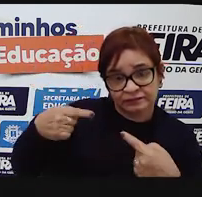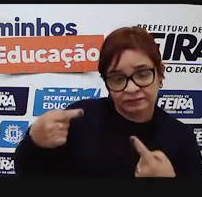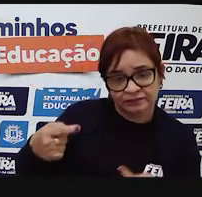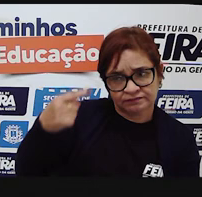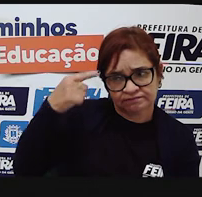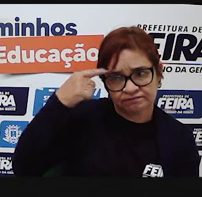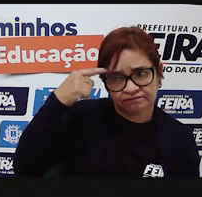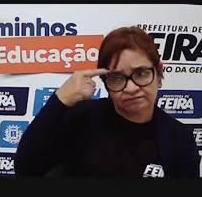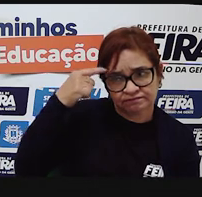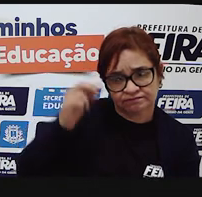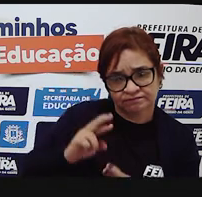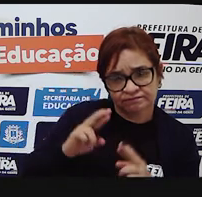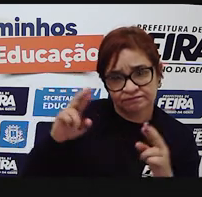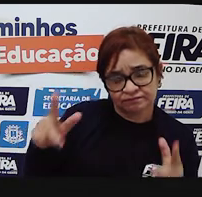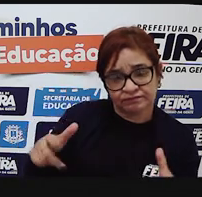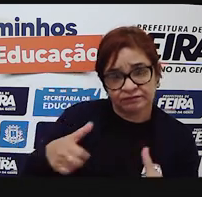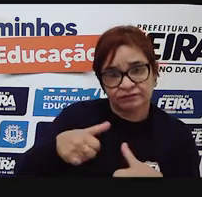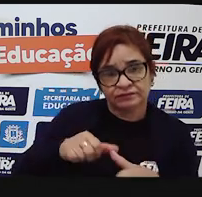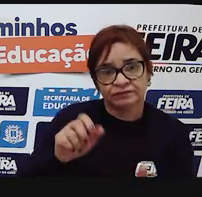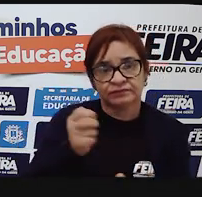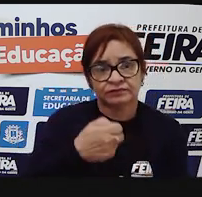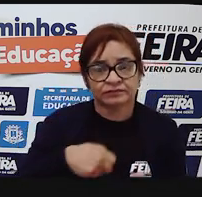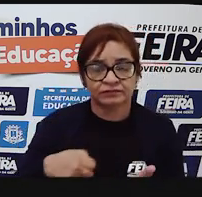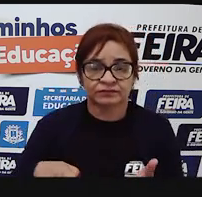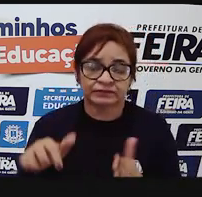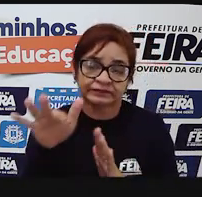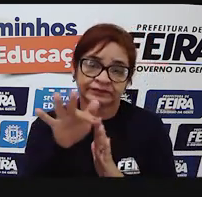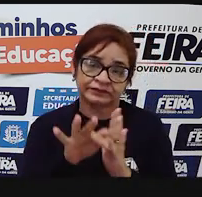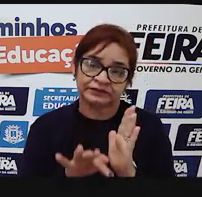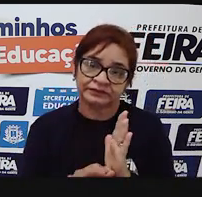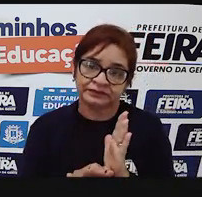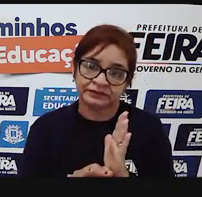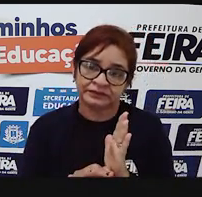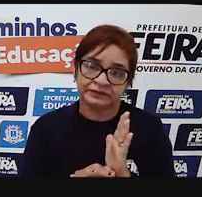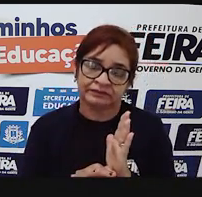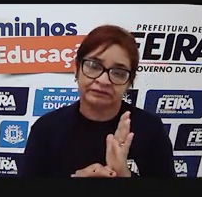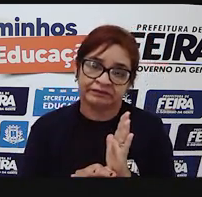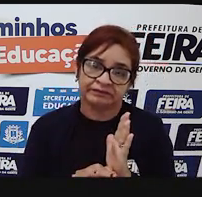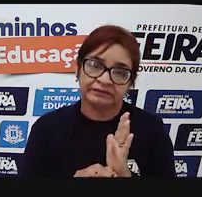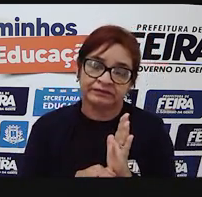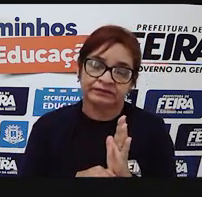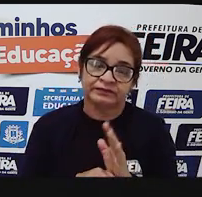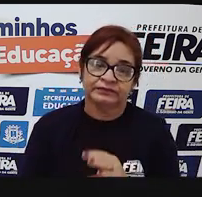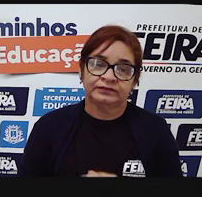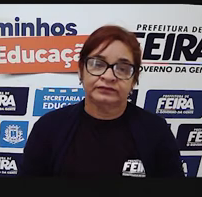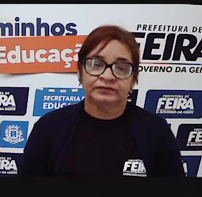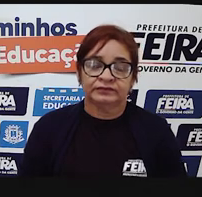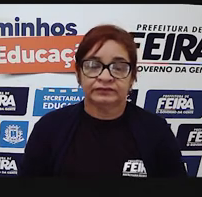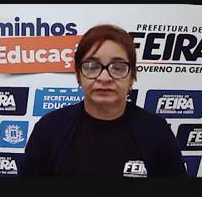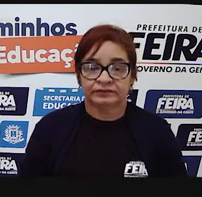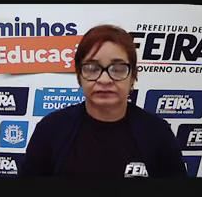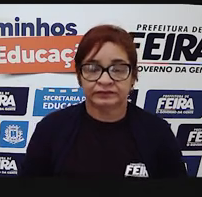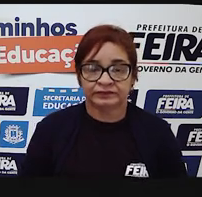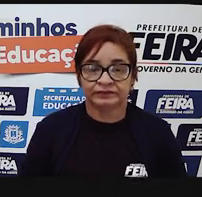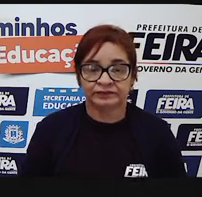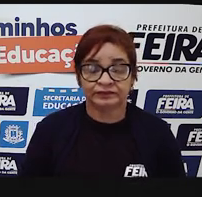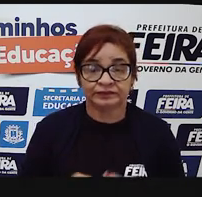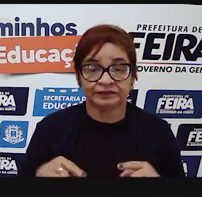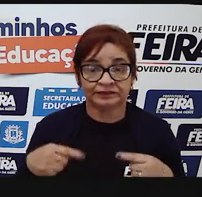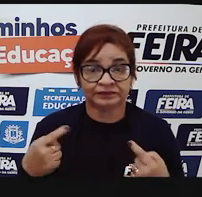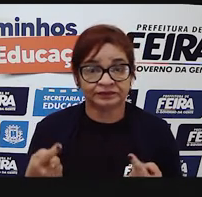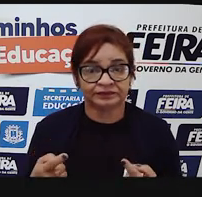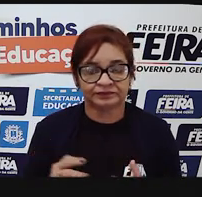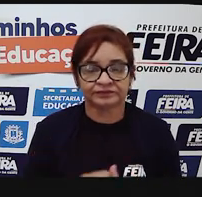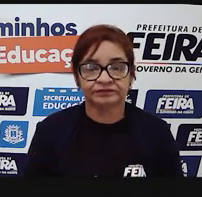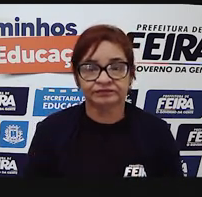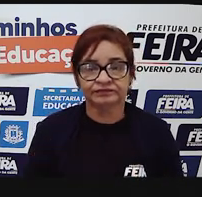intenção diferenciada do que está escrito no texto acima do vídeo aí. Qual é a outra natureza